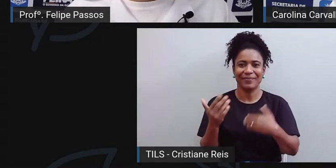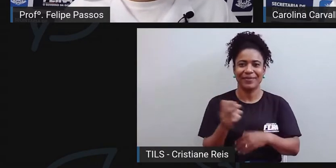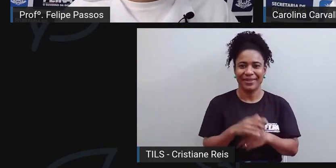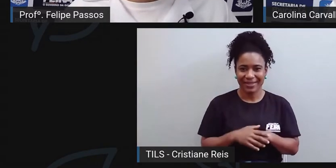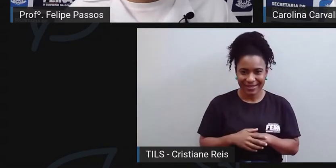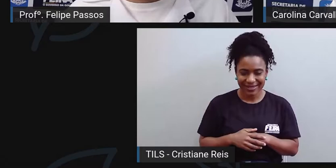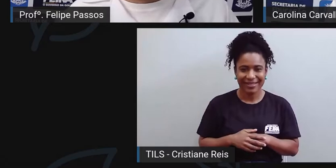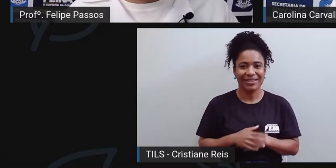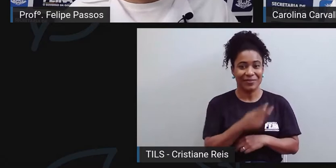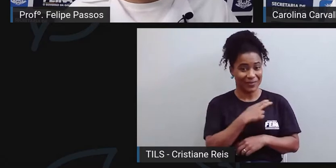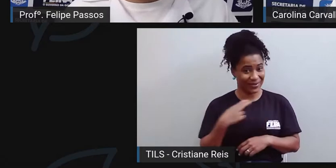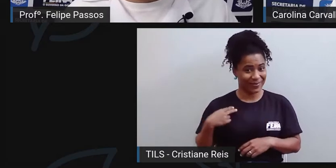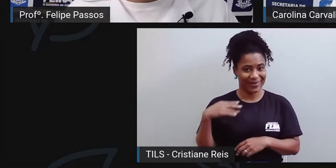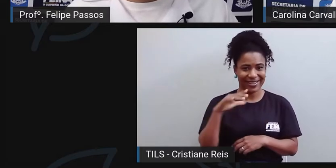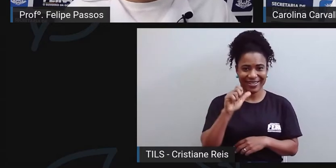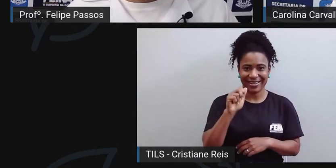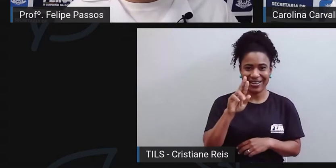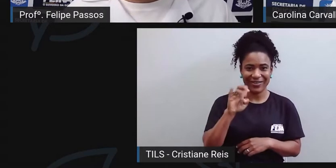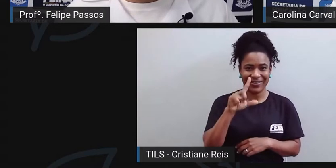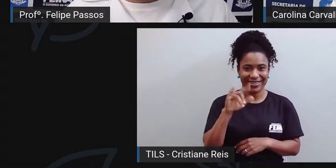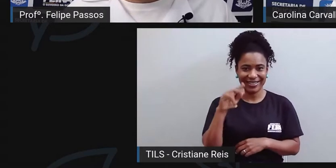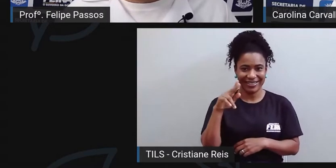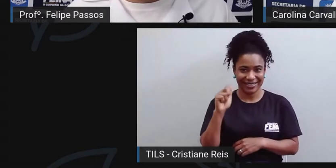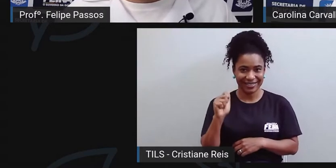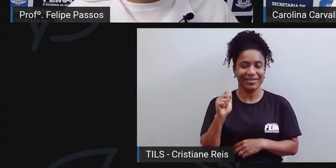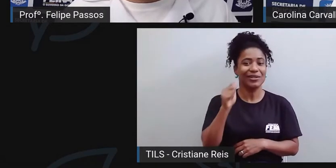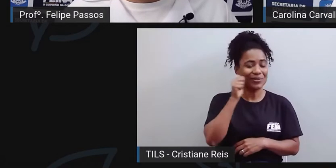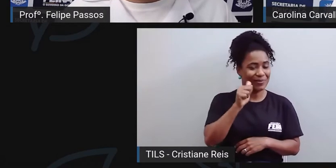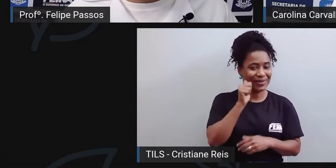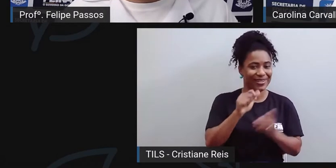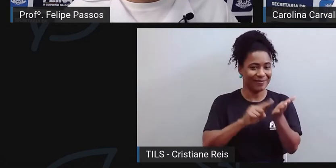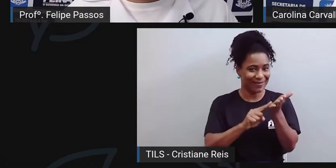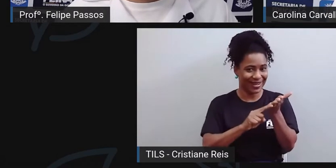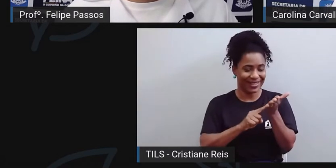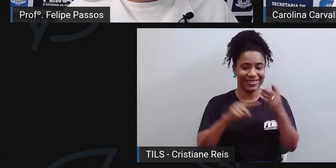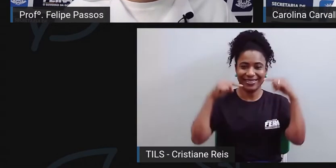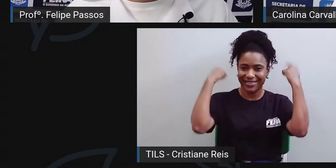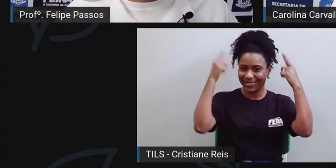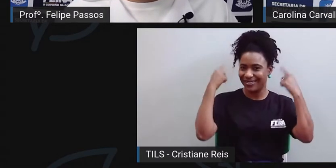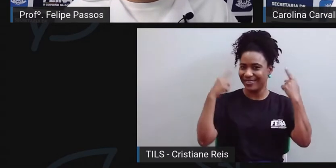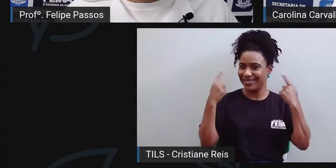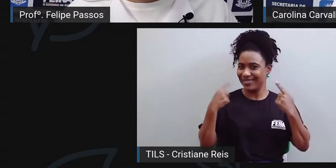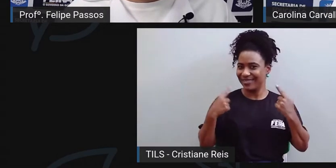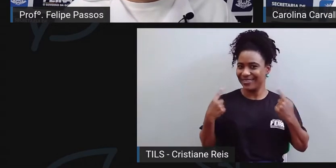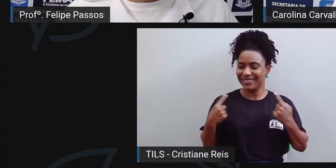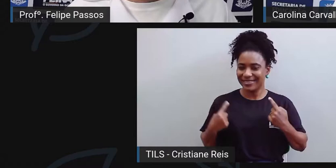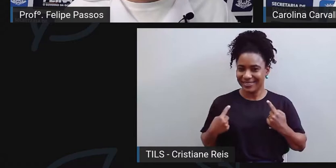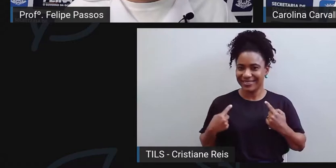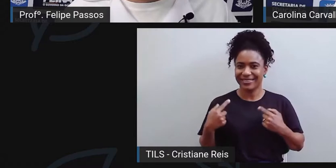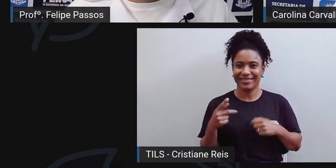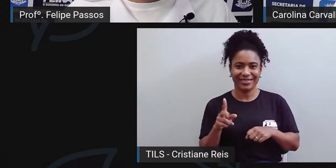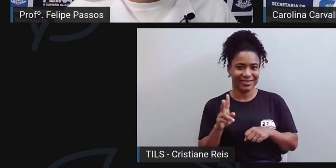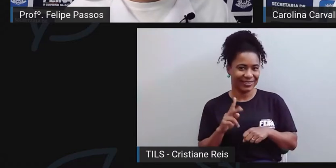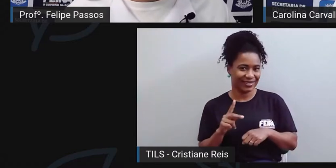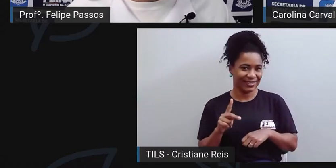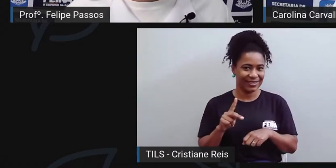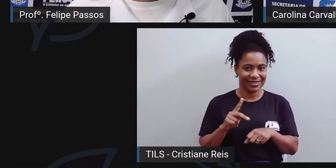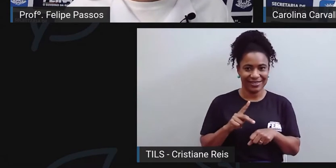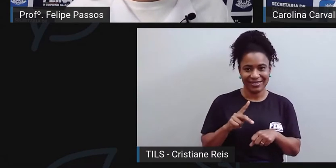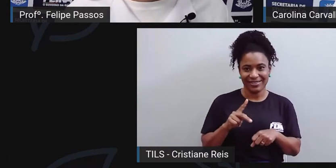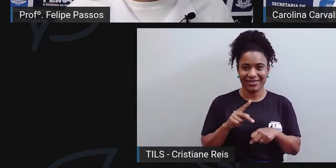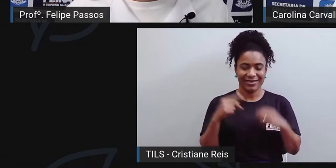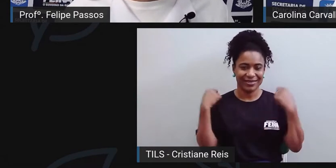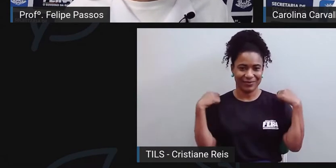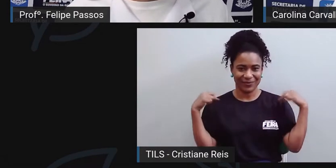Carolina, sou uma mulher parda, cabelos cacheados, escuros, mais ou menos um pouco